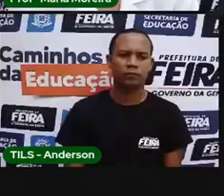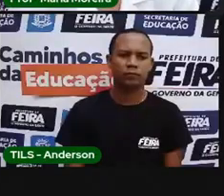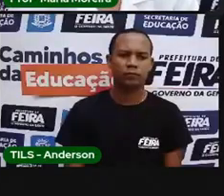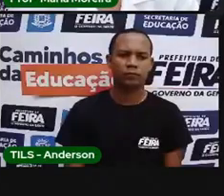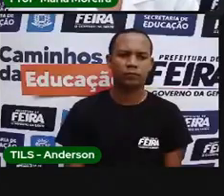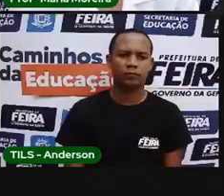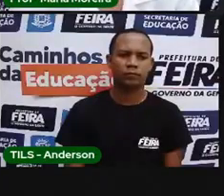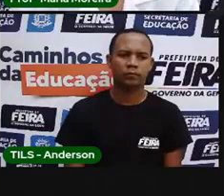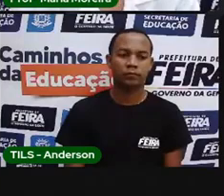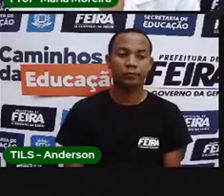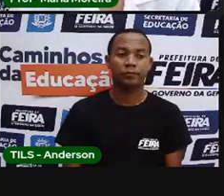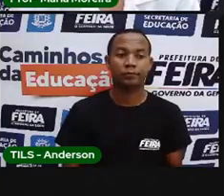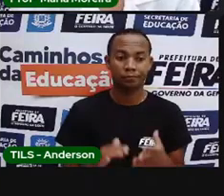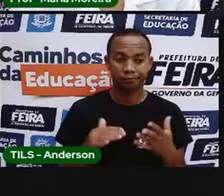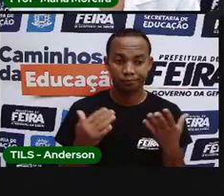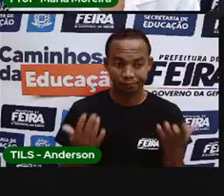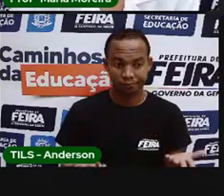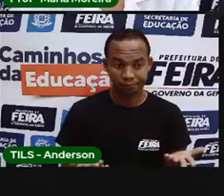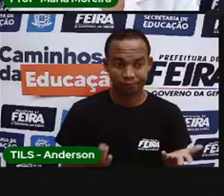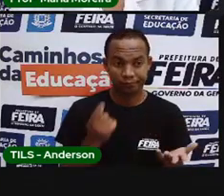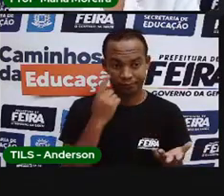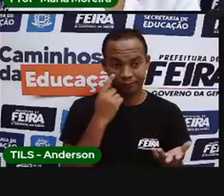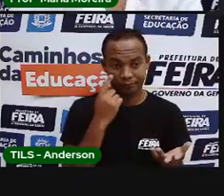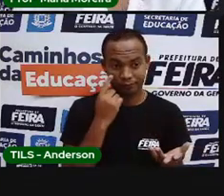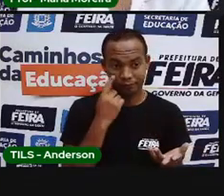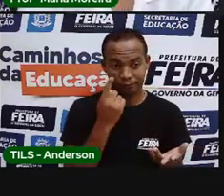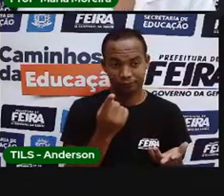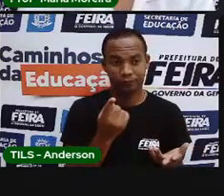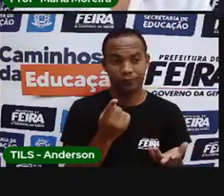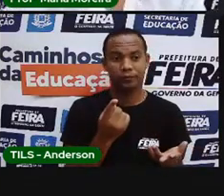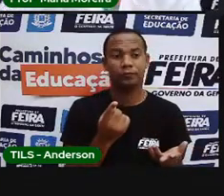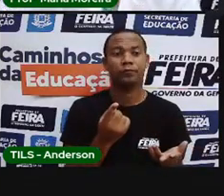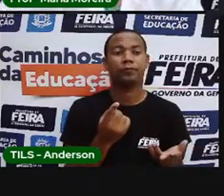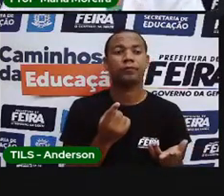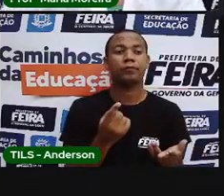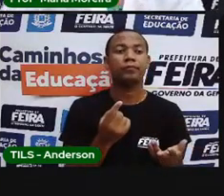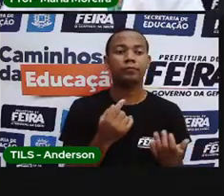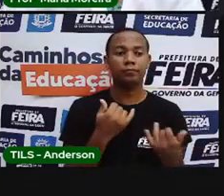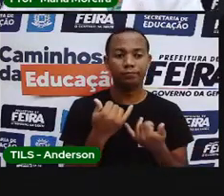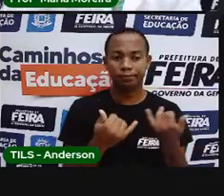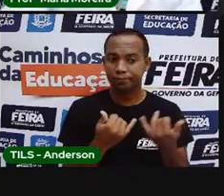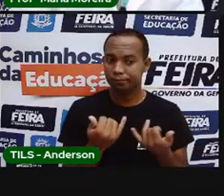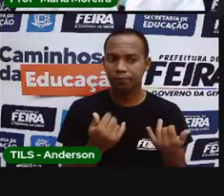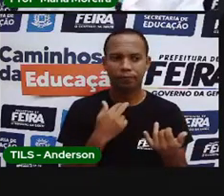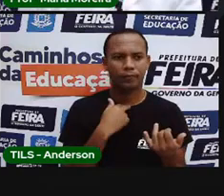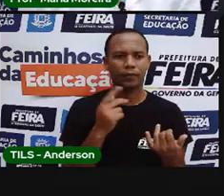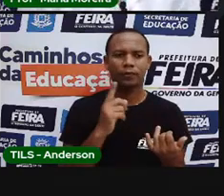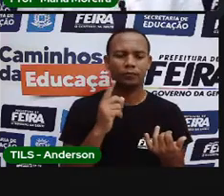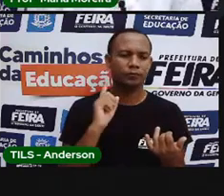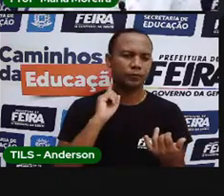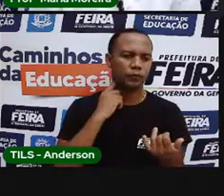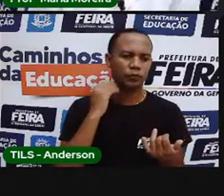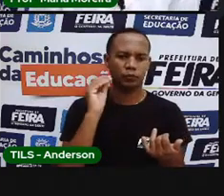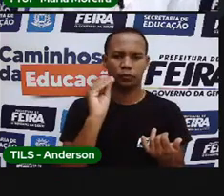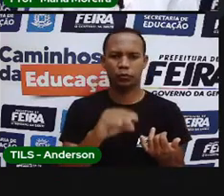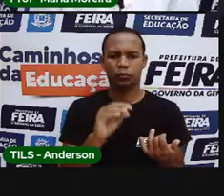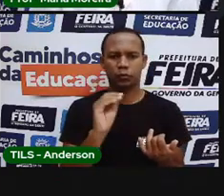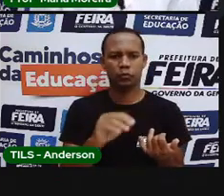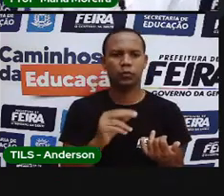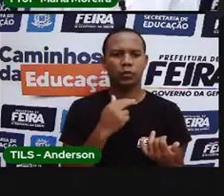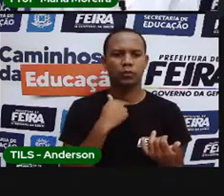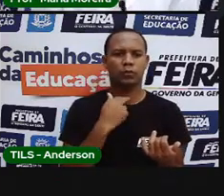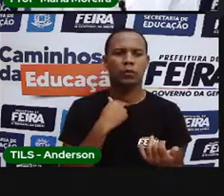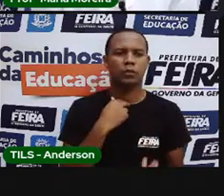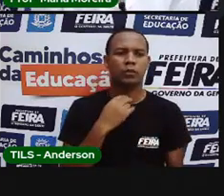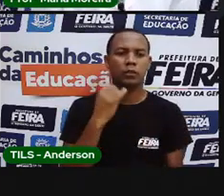Isso aí, é uma musiquinha bem bacana pra vocês, né? E aí, no vídeo ele fala da